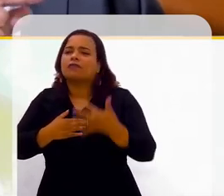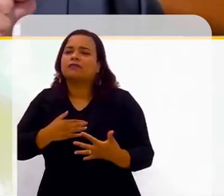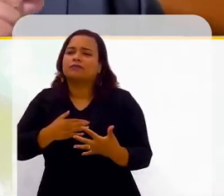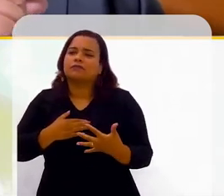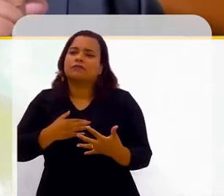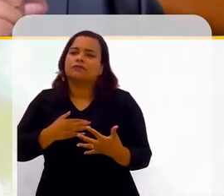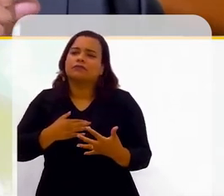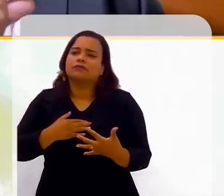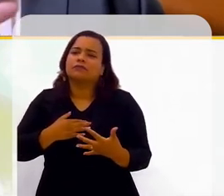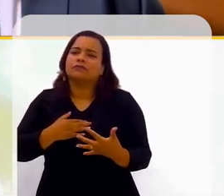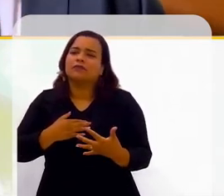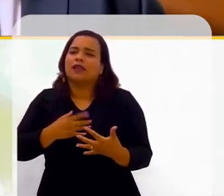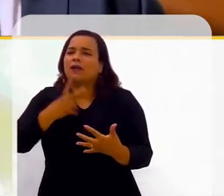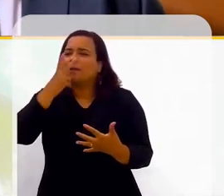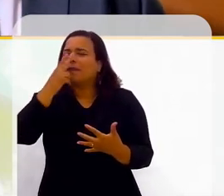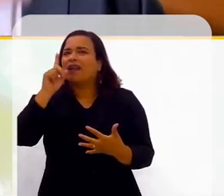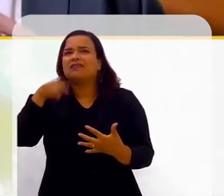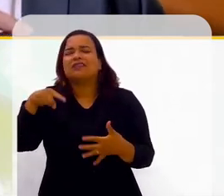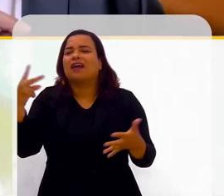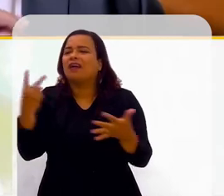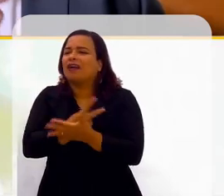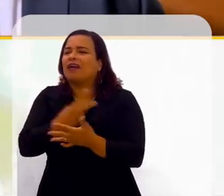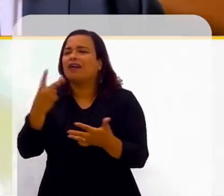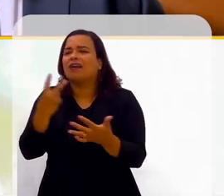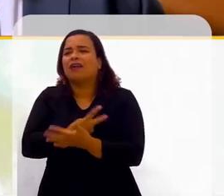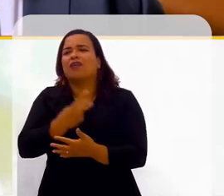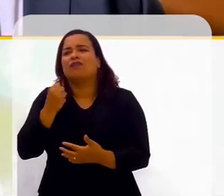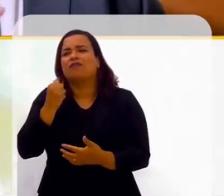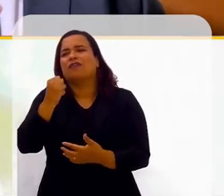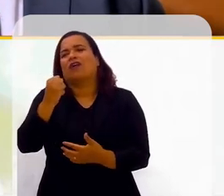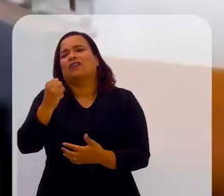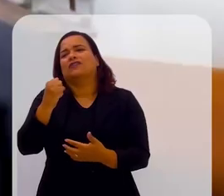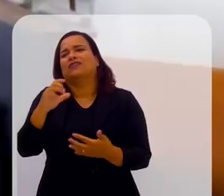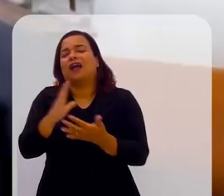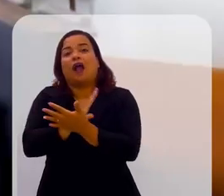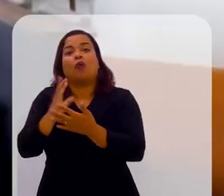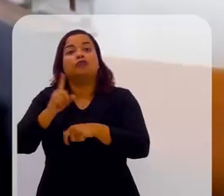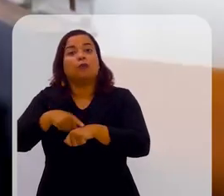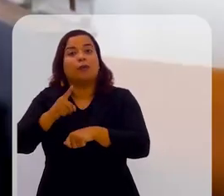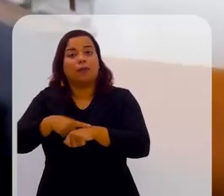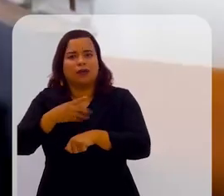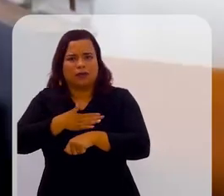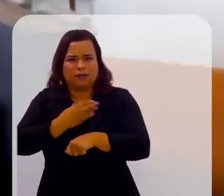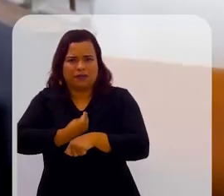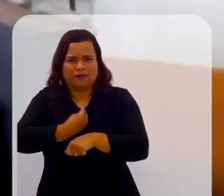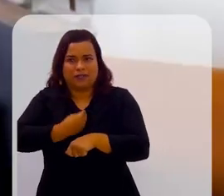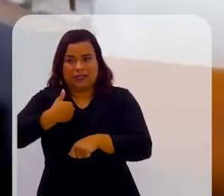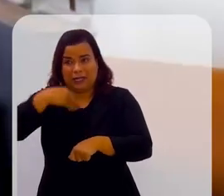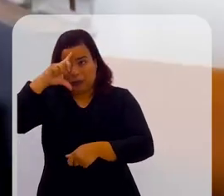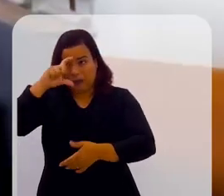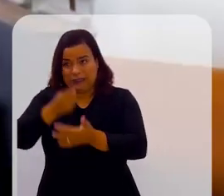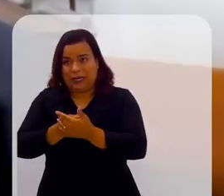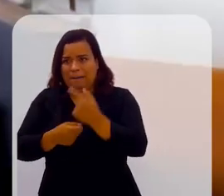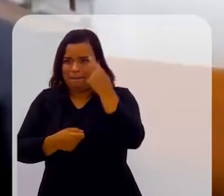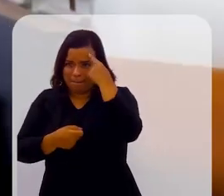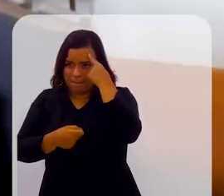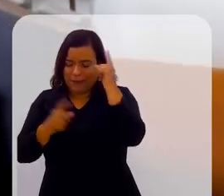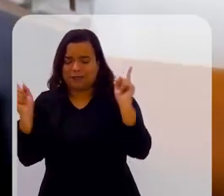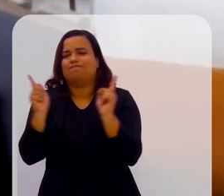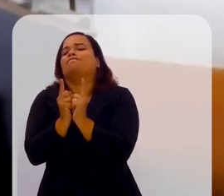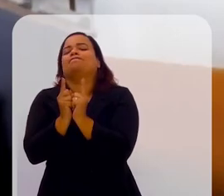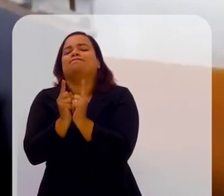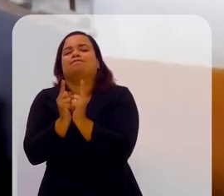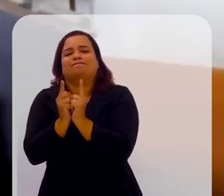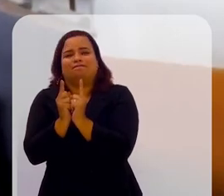se você não perguntou, mas eu vou comentar o maior erro que eu cometi na minha vida. Em alguns momentos da minha vida, eu tomei decisões pensando no curto